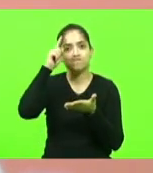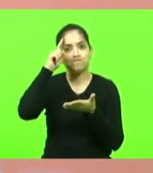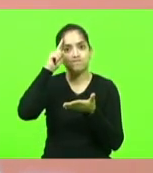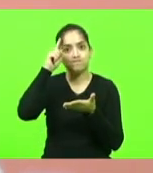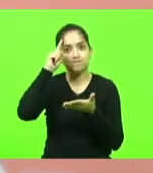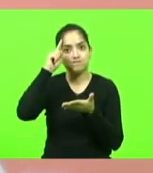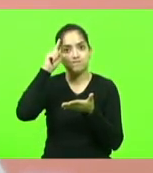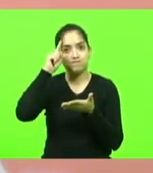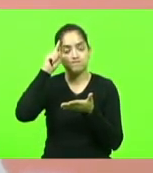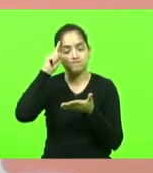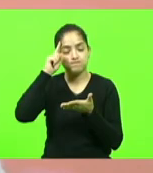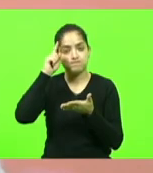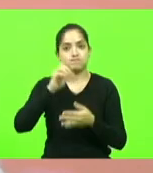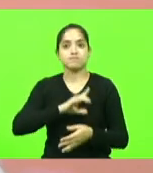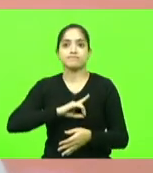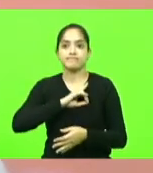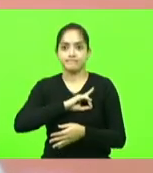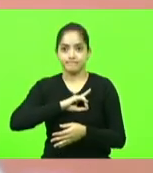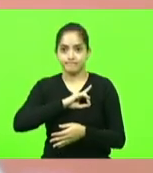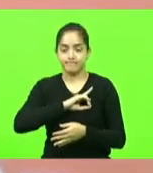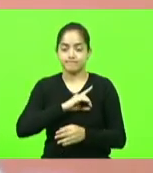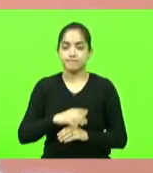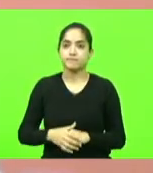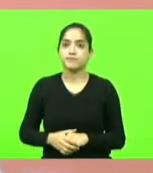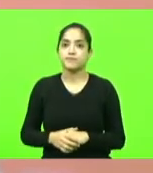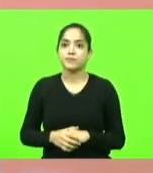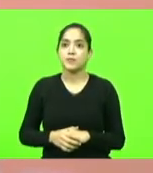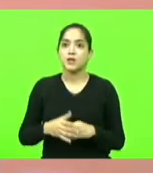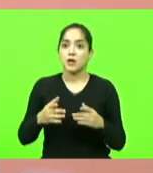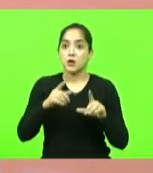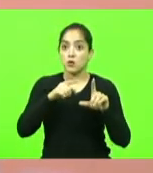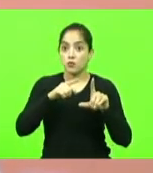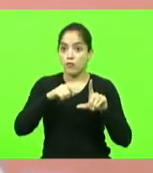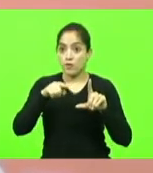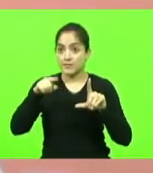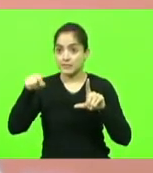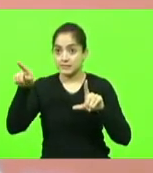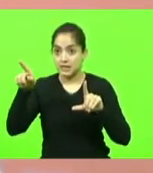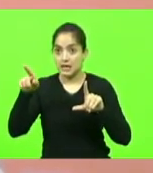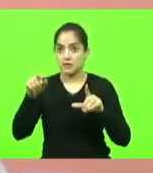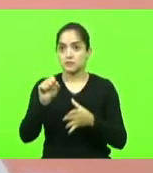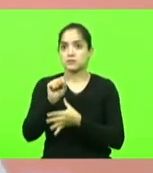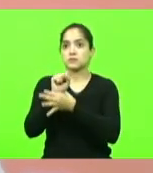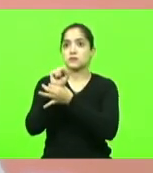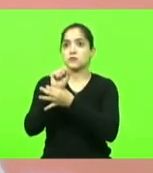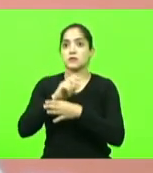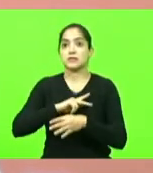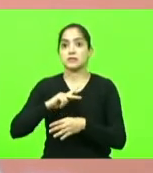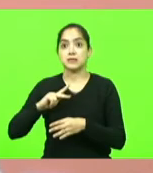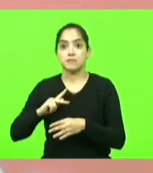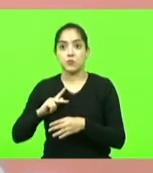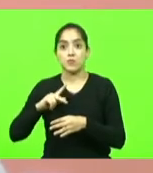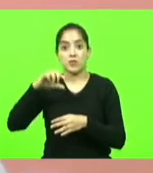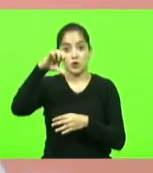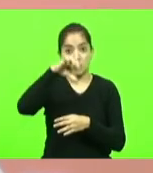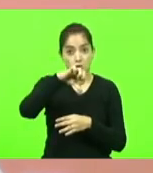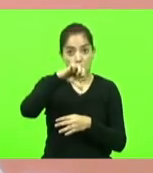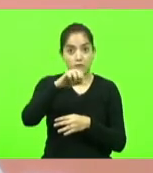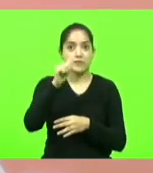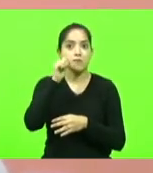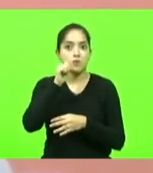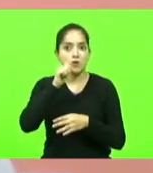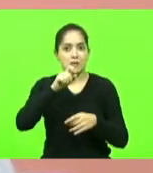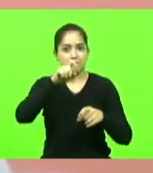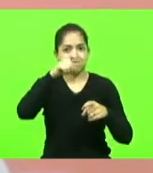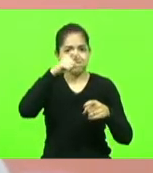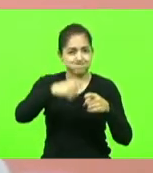nas delegacias conforme dados da Secretaria de Segurança Pública nove mulheres são estupradas